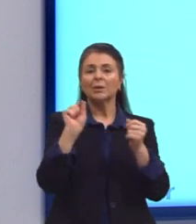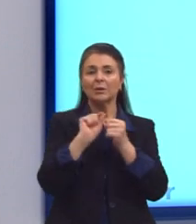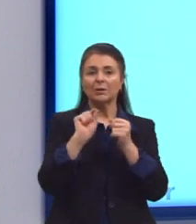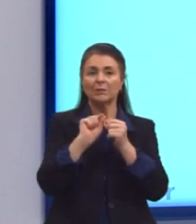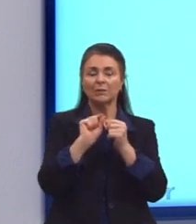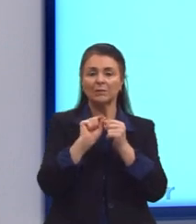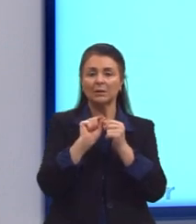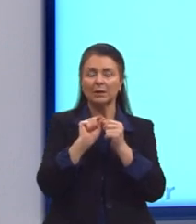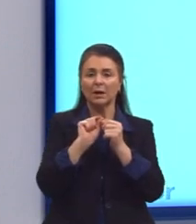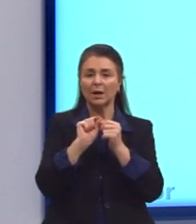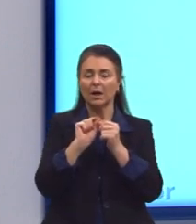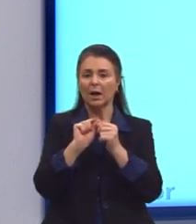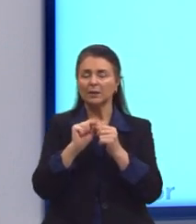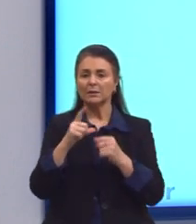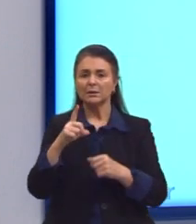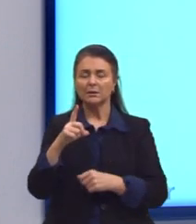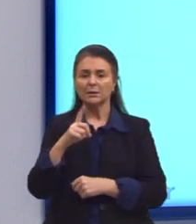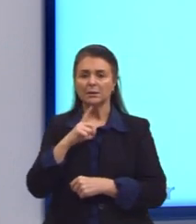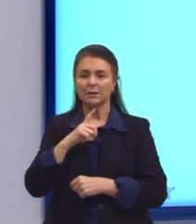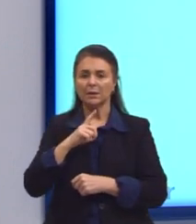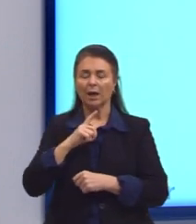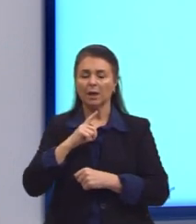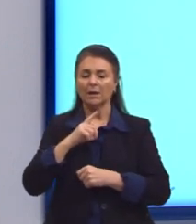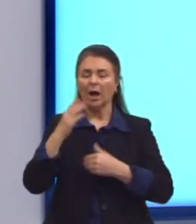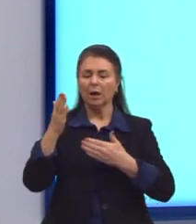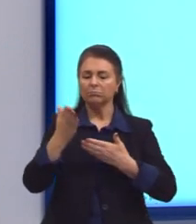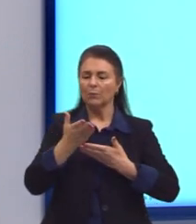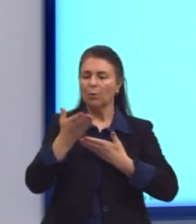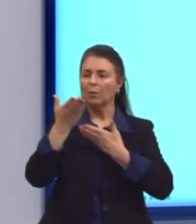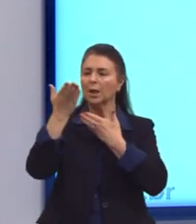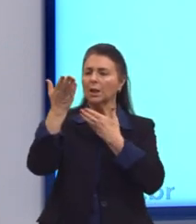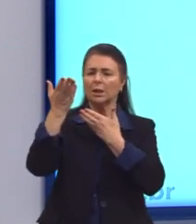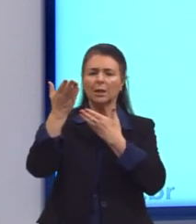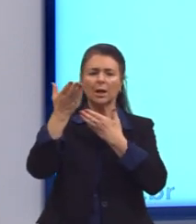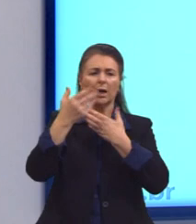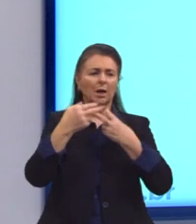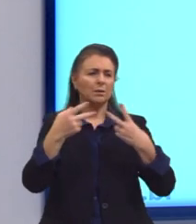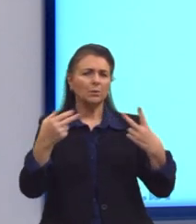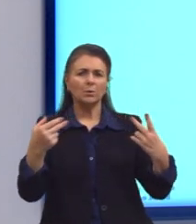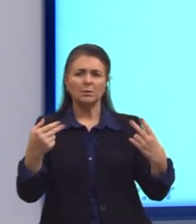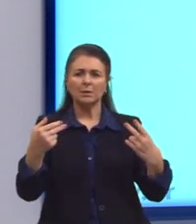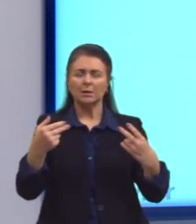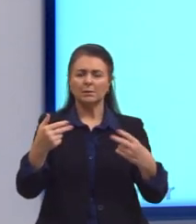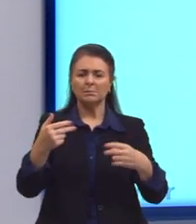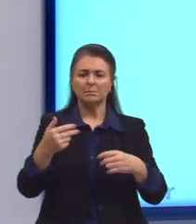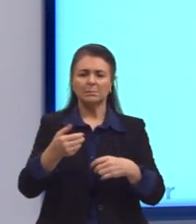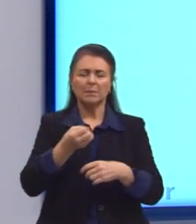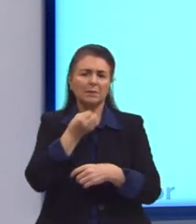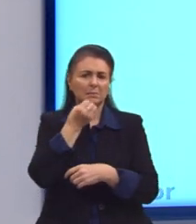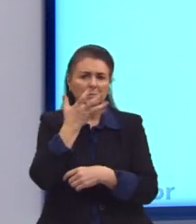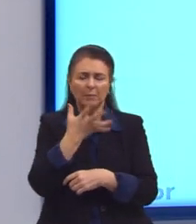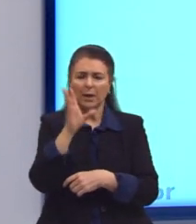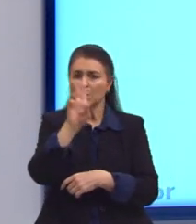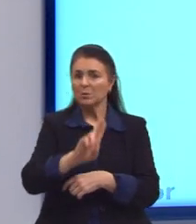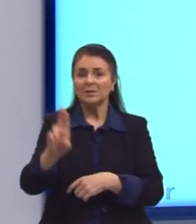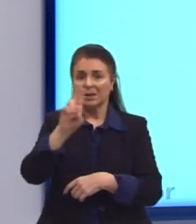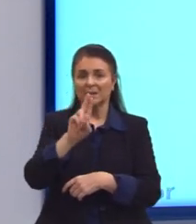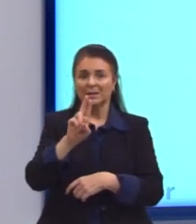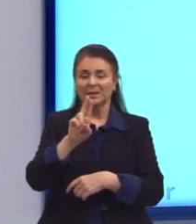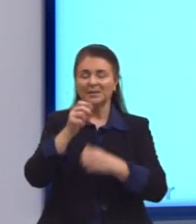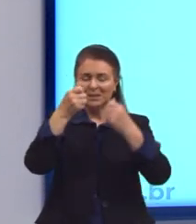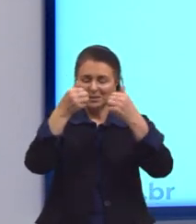ele entenda como essa questão honraria as profissões que são as mais bem integradas pelo nosso amigo Durkheim.